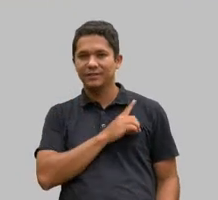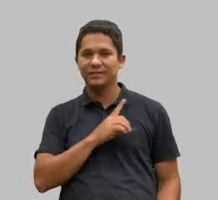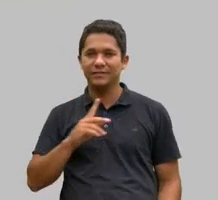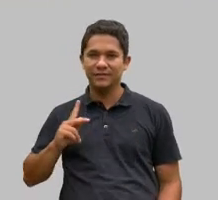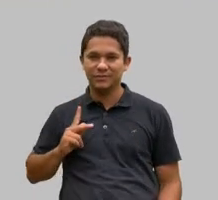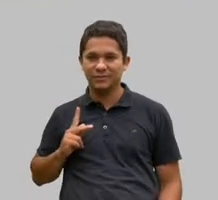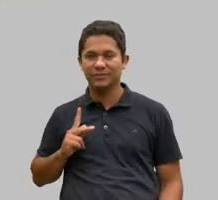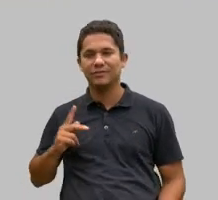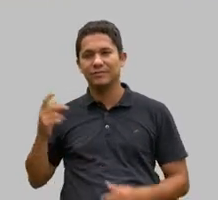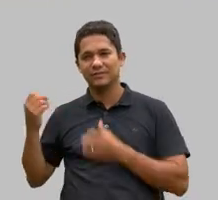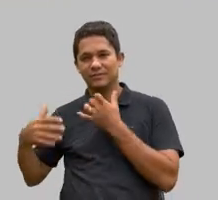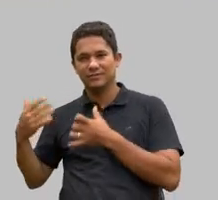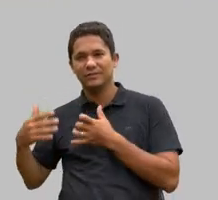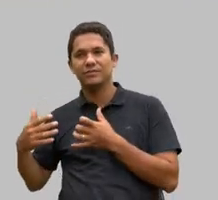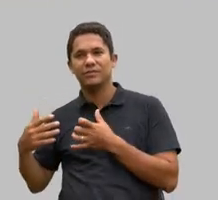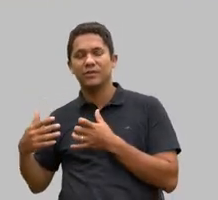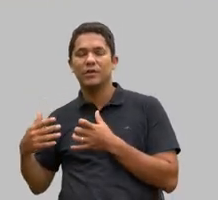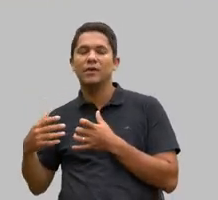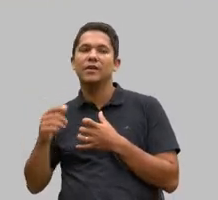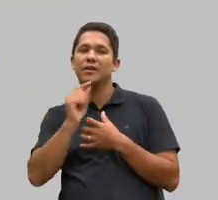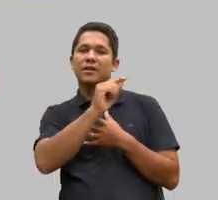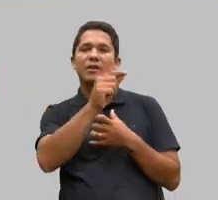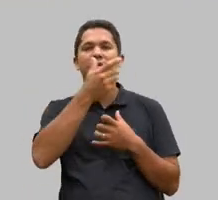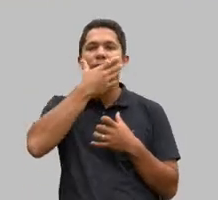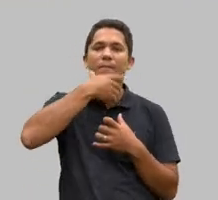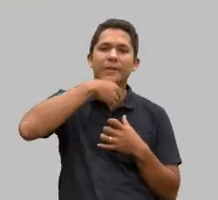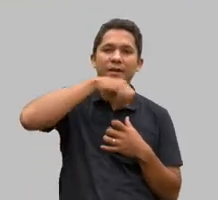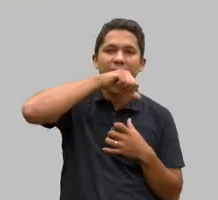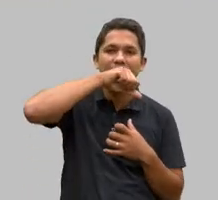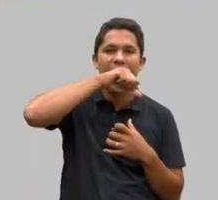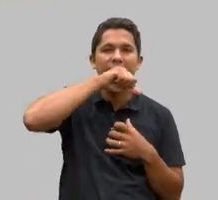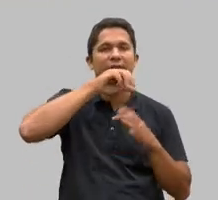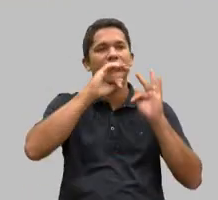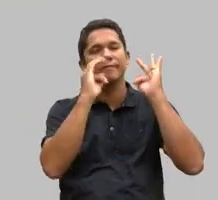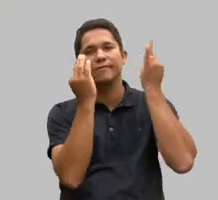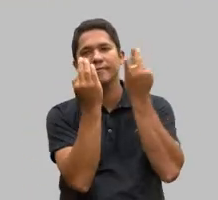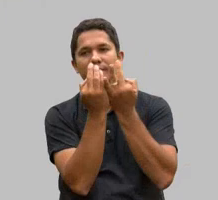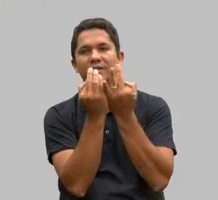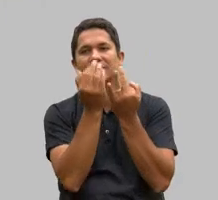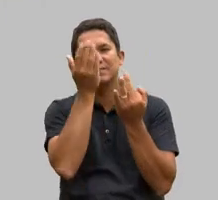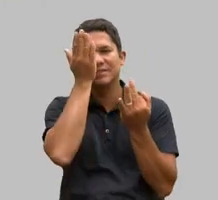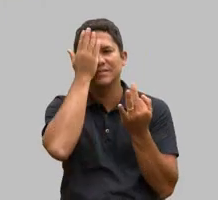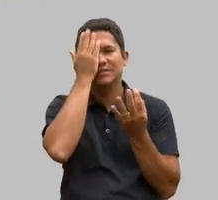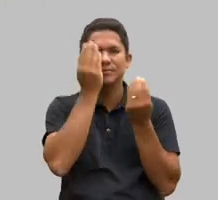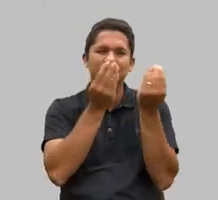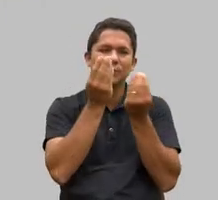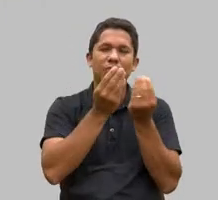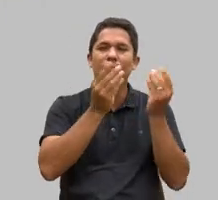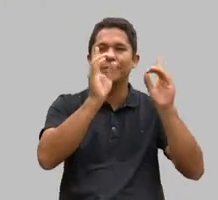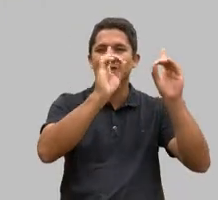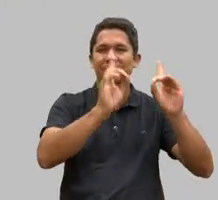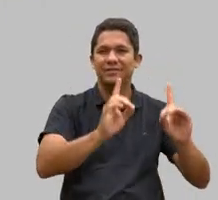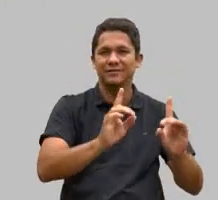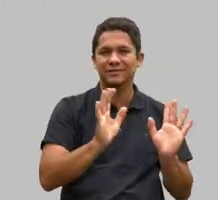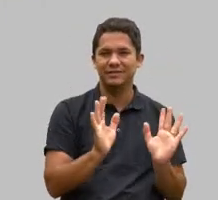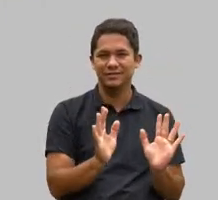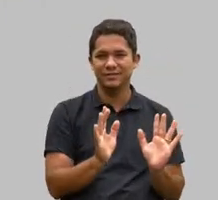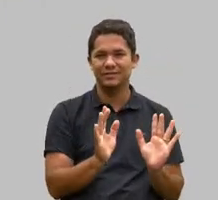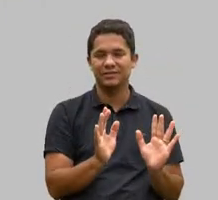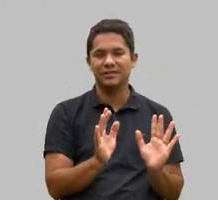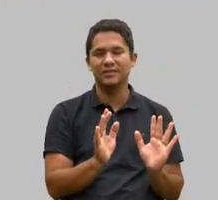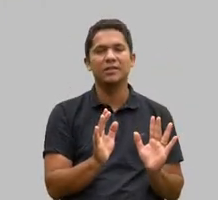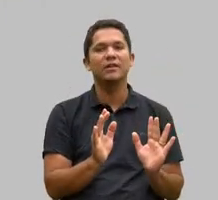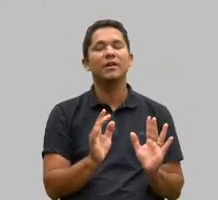são realmente aquelas pessoas que vivem a deficiência no dia a dia, ela não teria crescido sem a ajuda dos